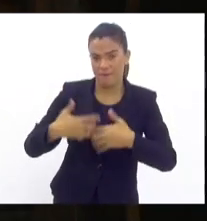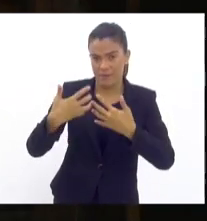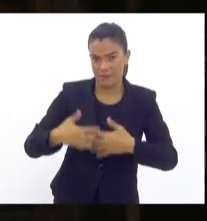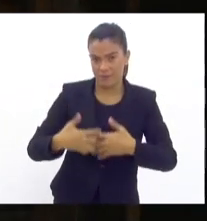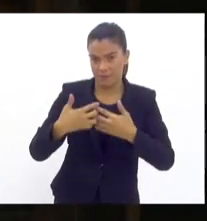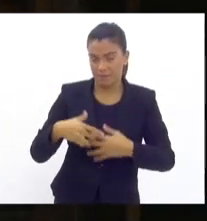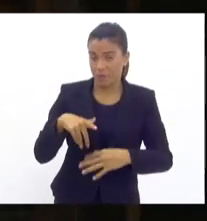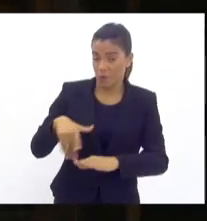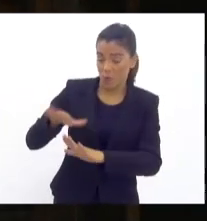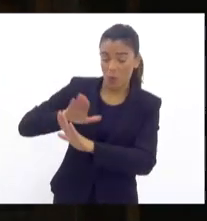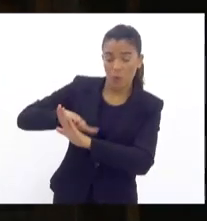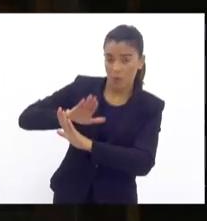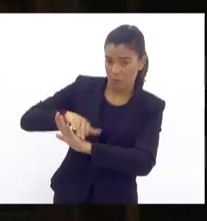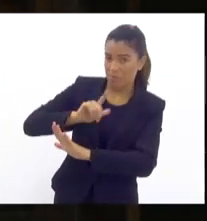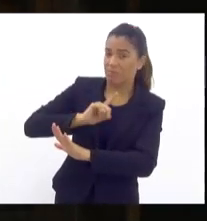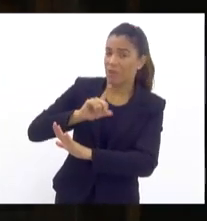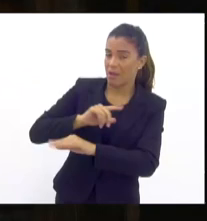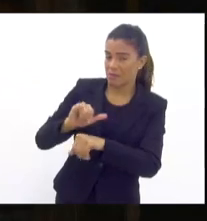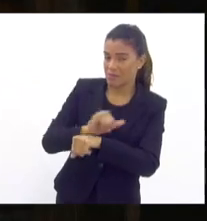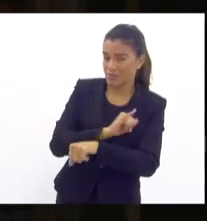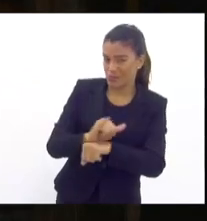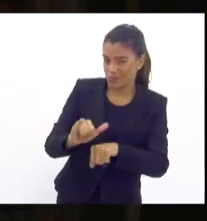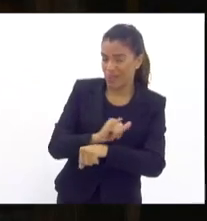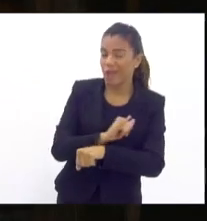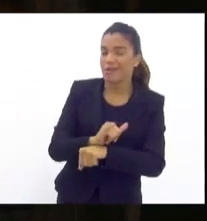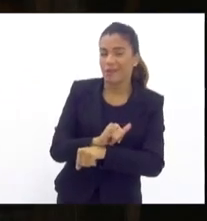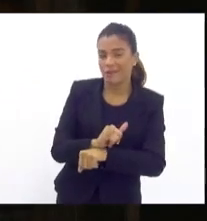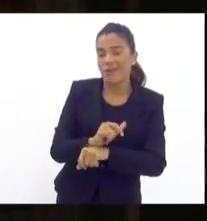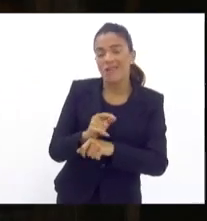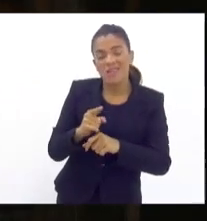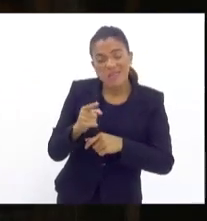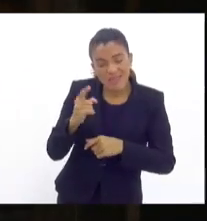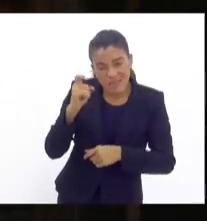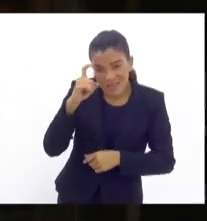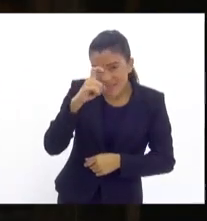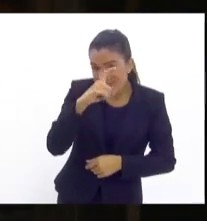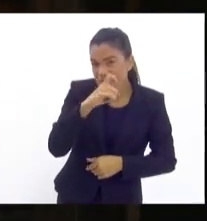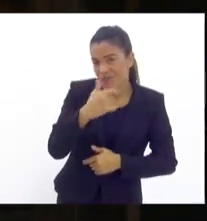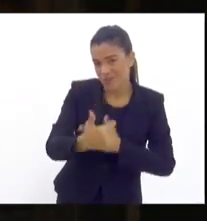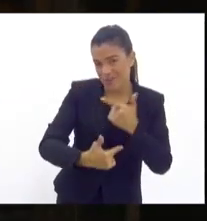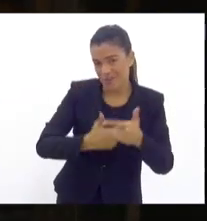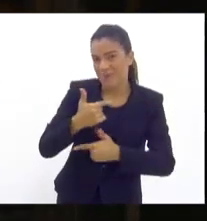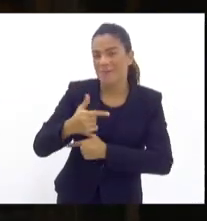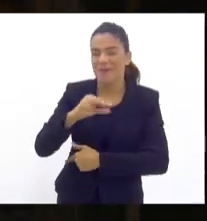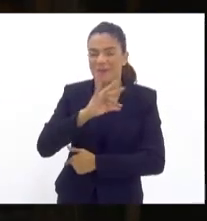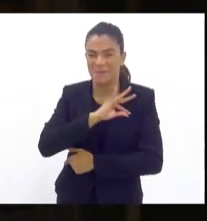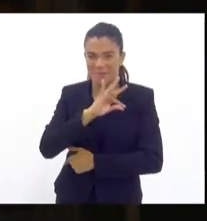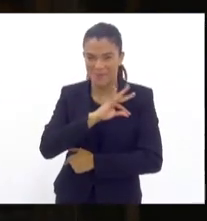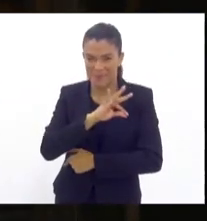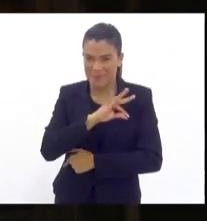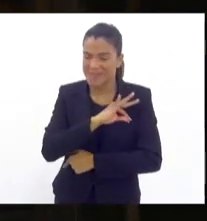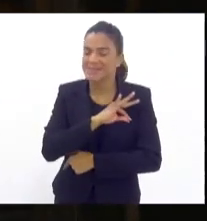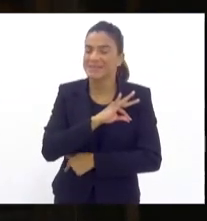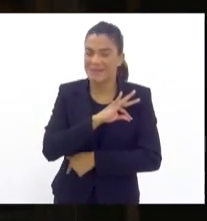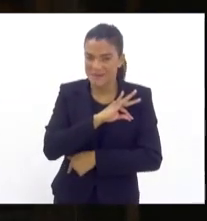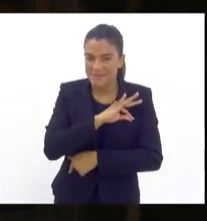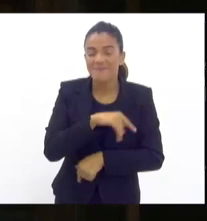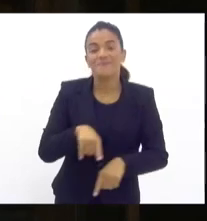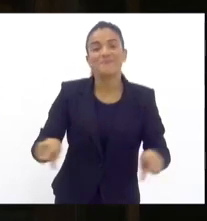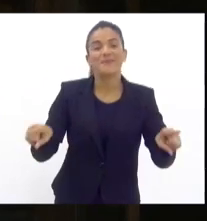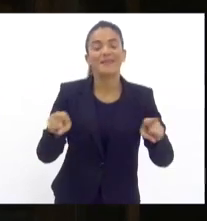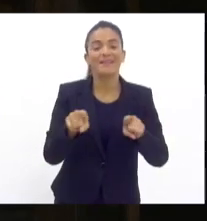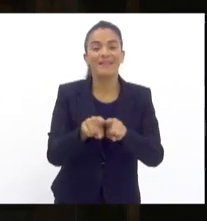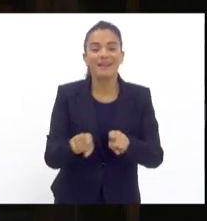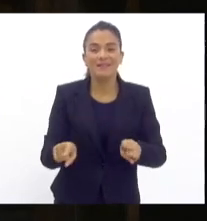acho que está por trás disso também uma estratégia de dificultar o policiamento, de trazer para dentro de uma discussão sobre